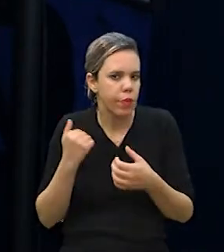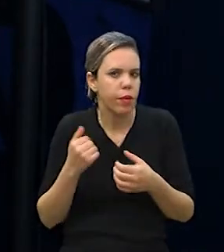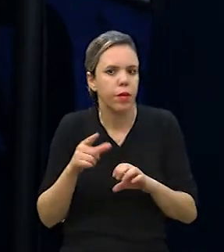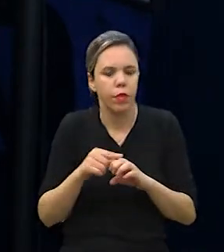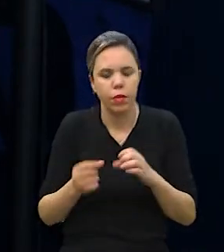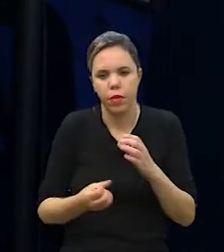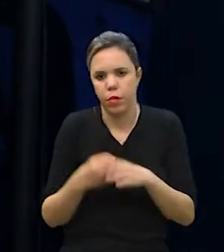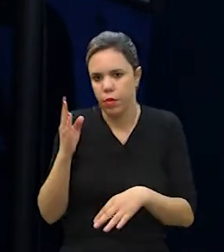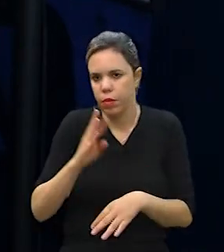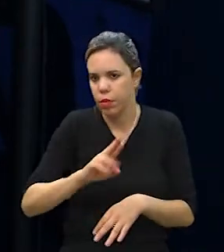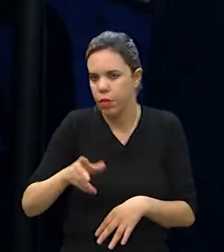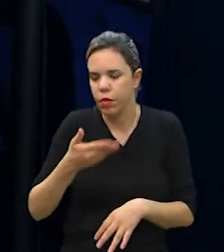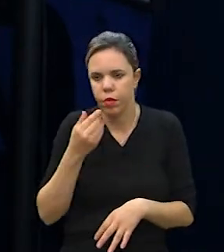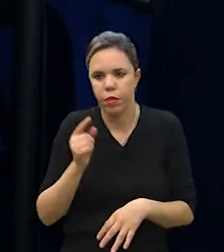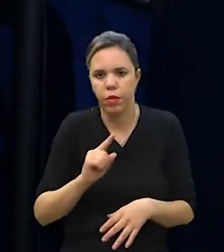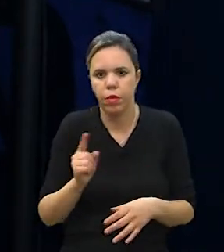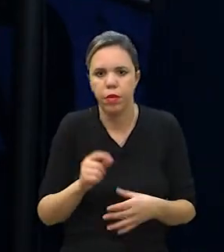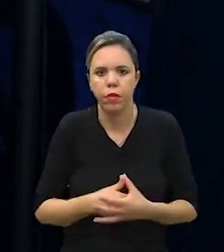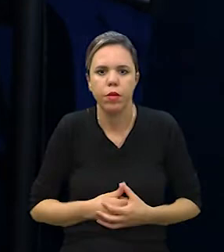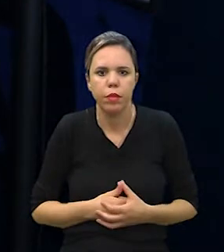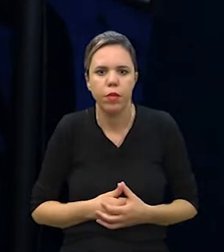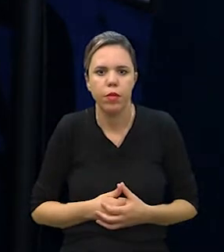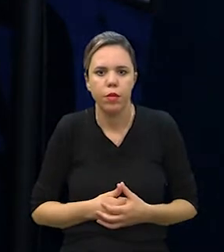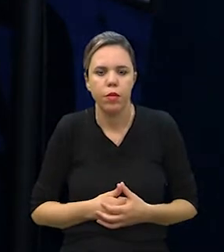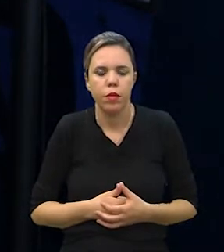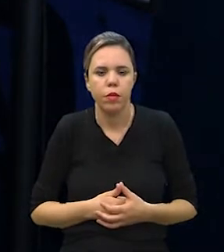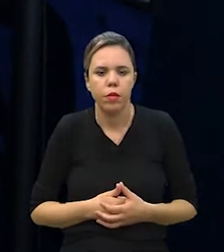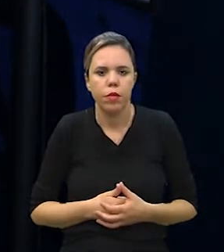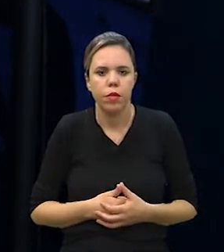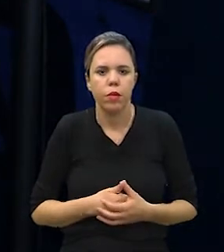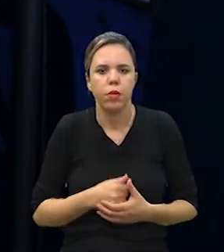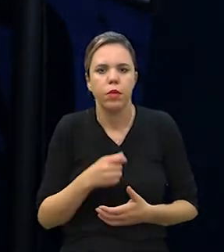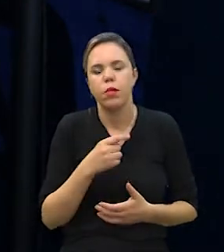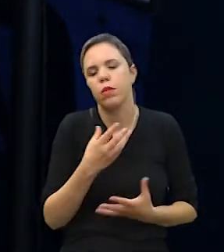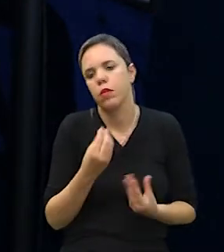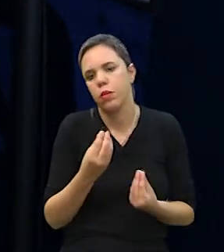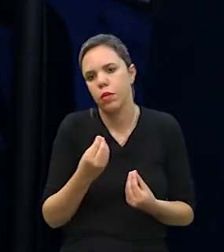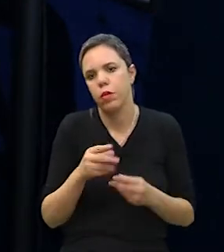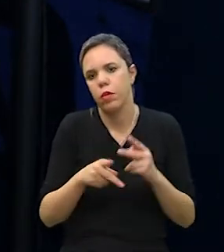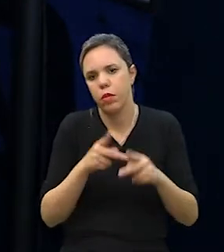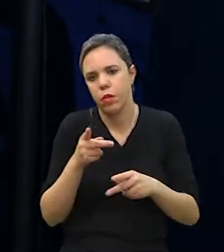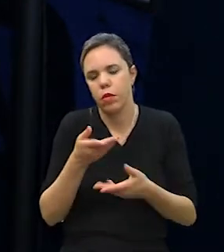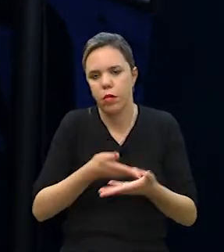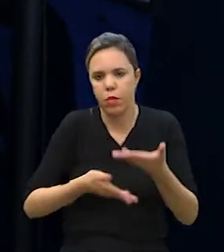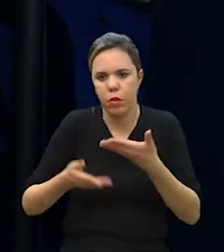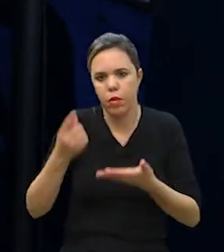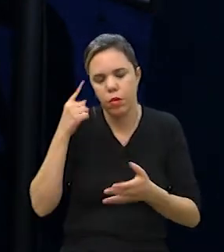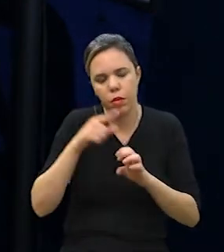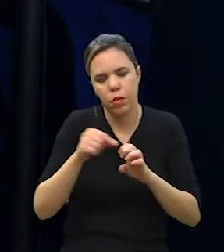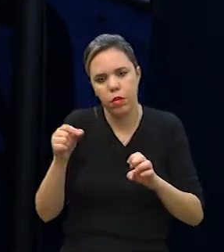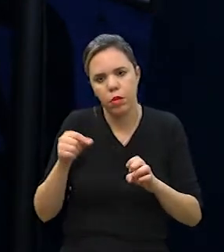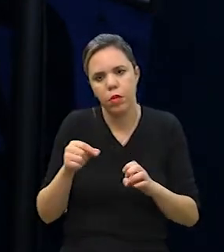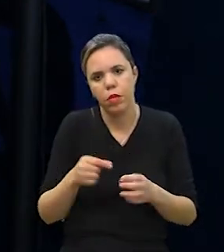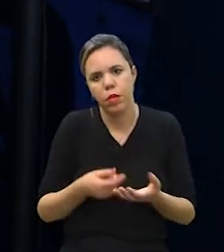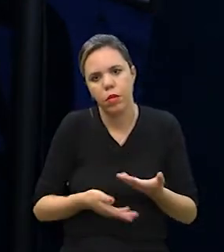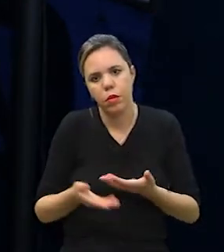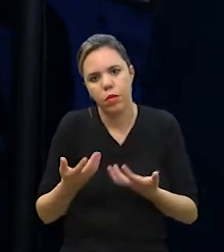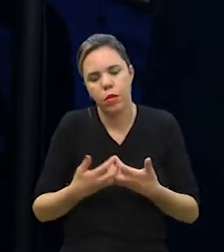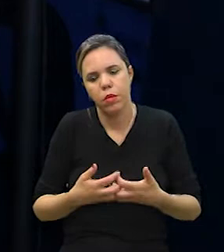A gente sabe que empreender no Brasil não é fácil, então, assim, sempre que os empreendedores podem trocar ideias,